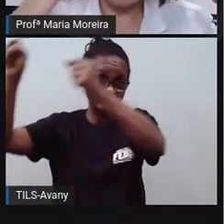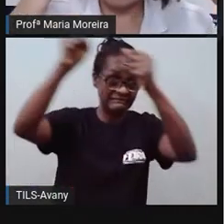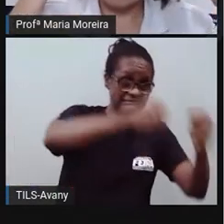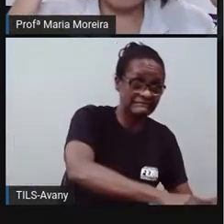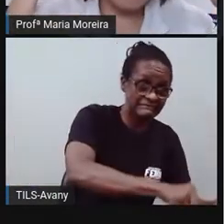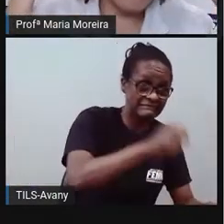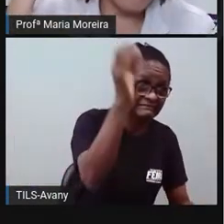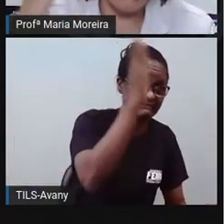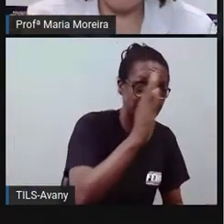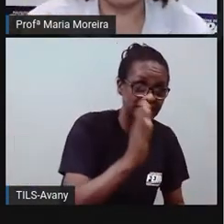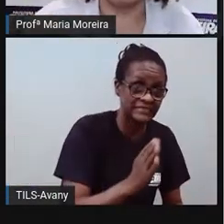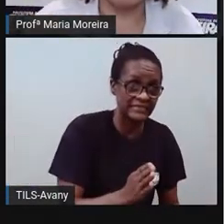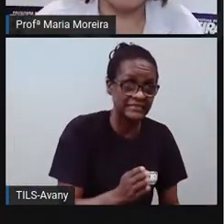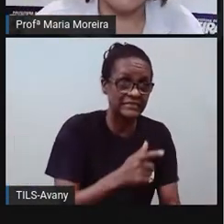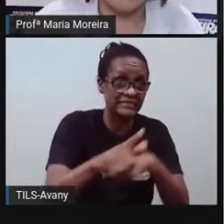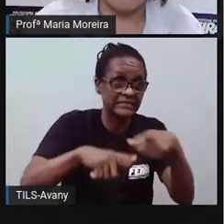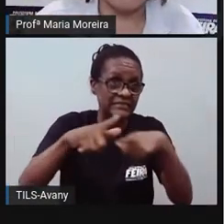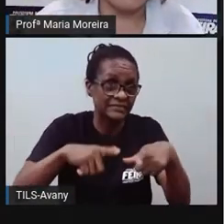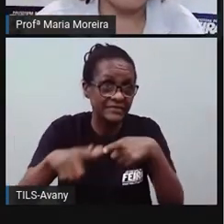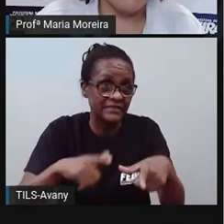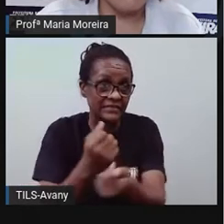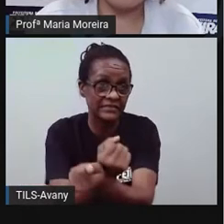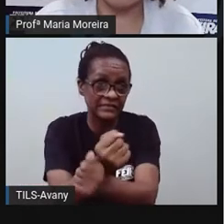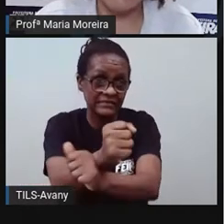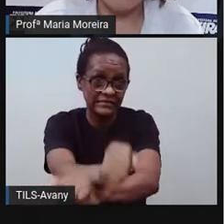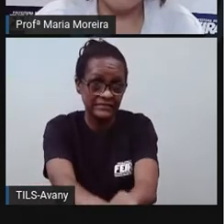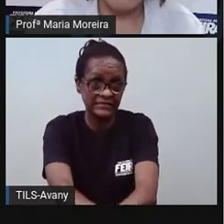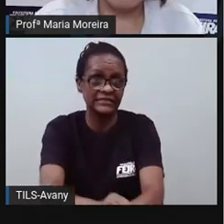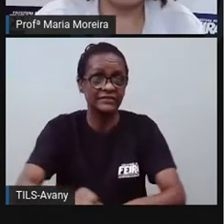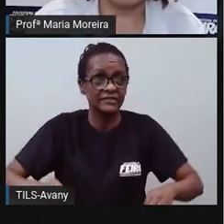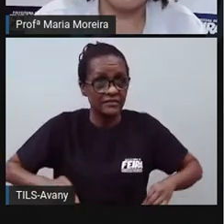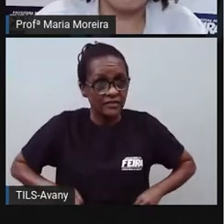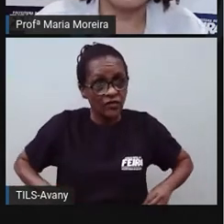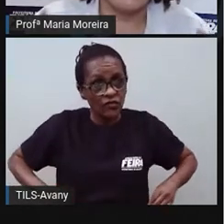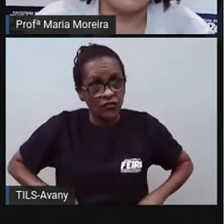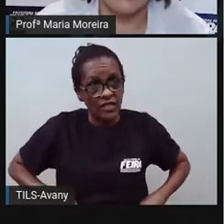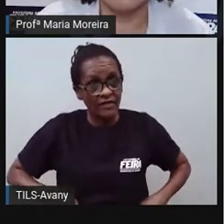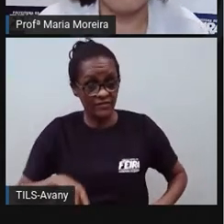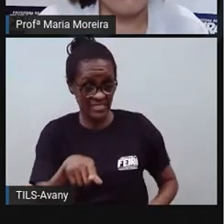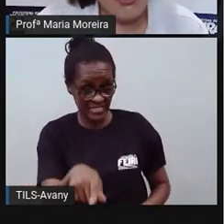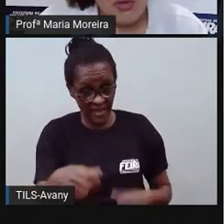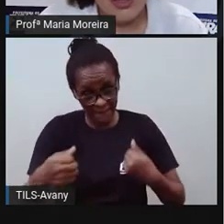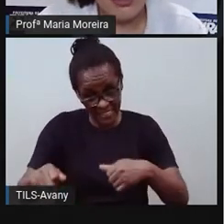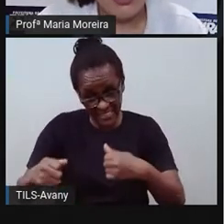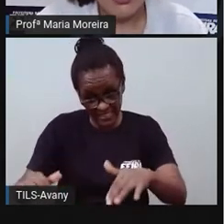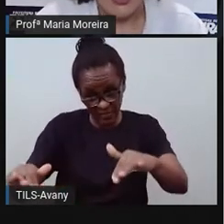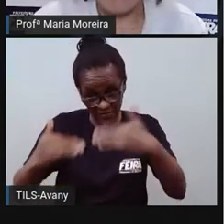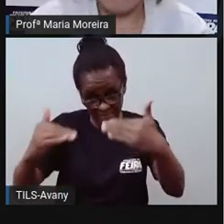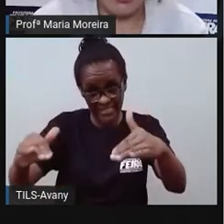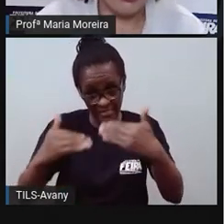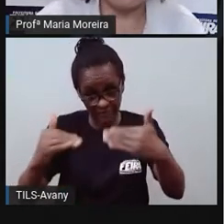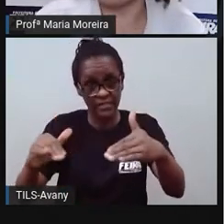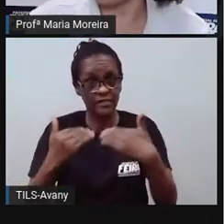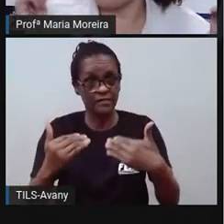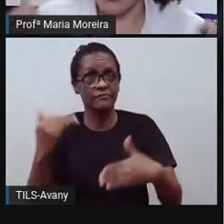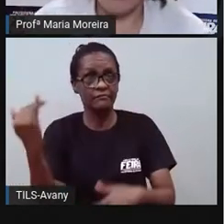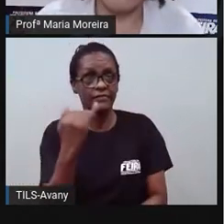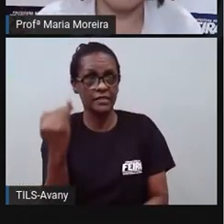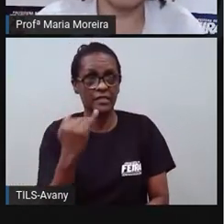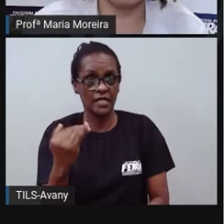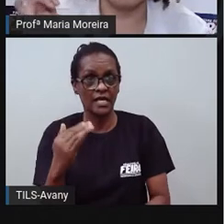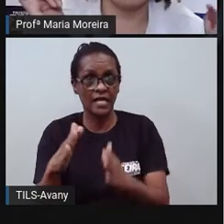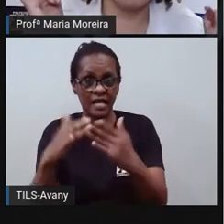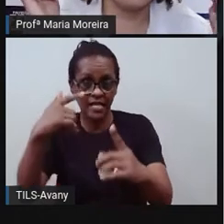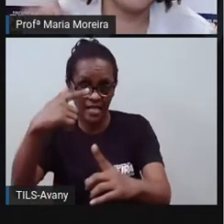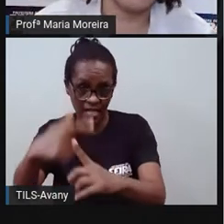horríveis aqui para o Brasil e ainda diziam, não, vocês têm que fazer exatamente o que eu mando, a minha religião, a